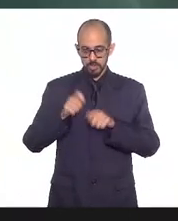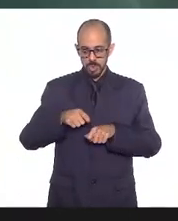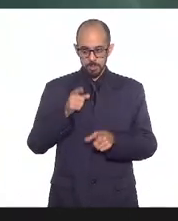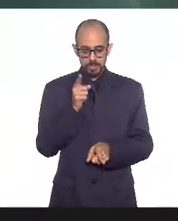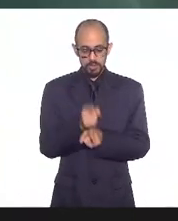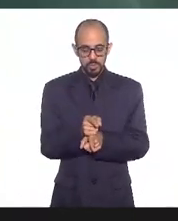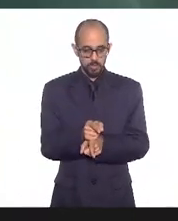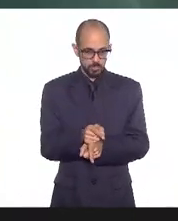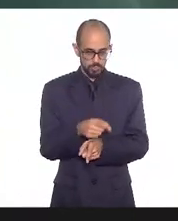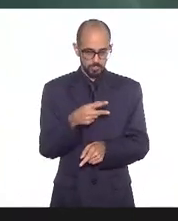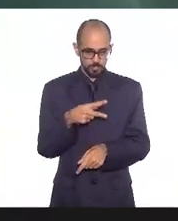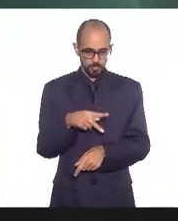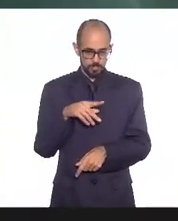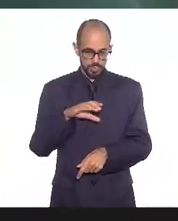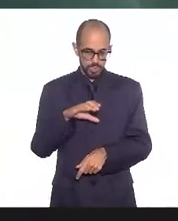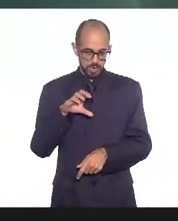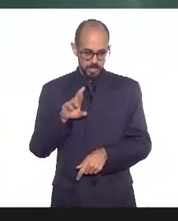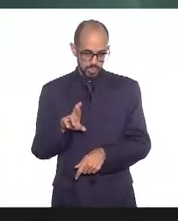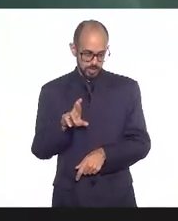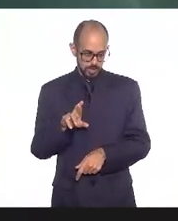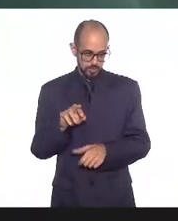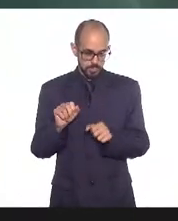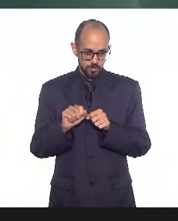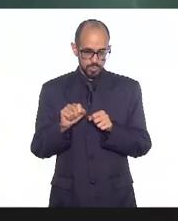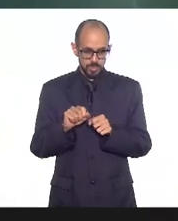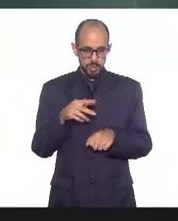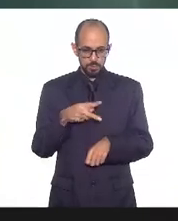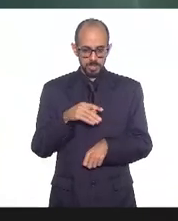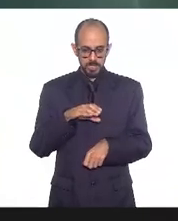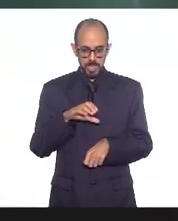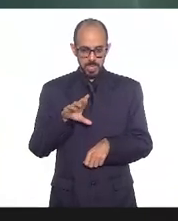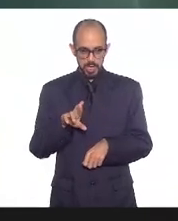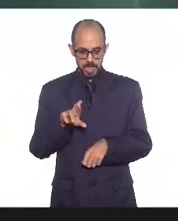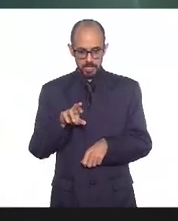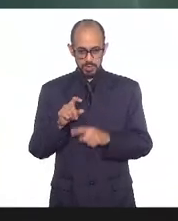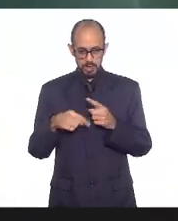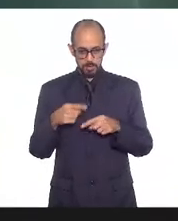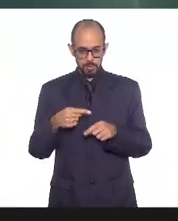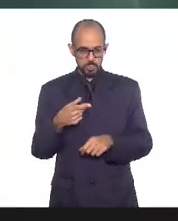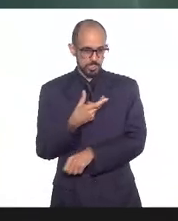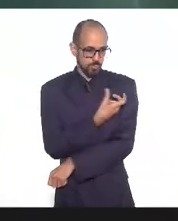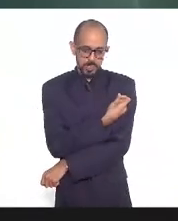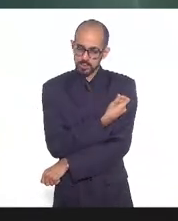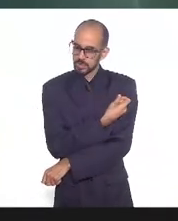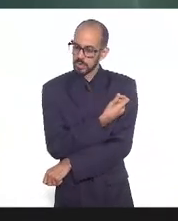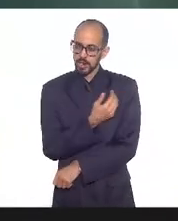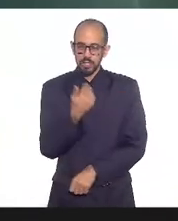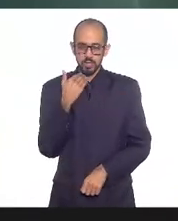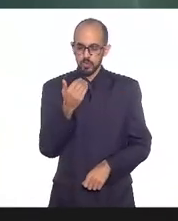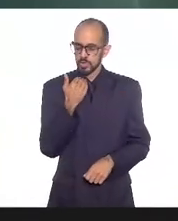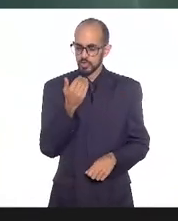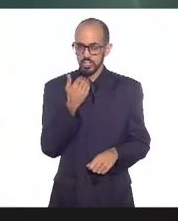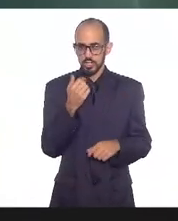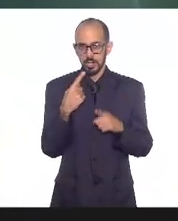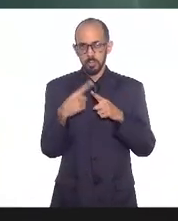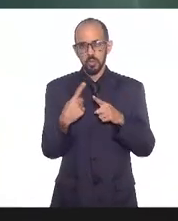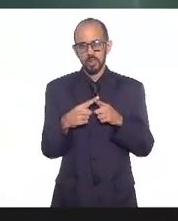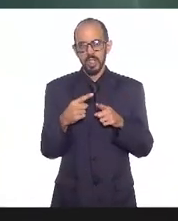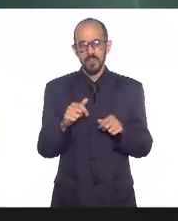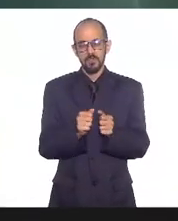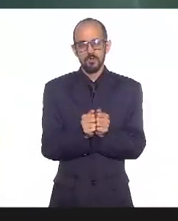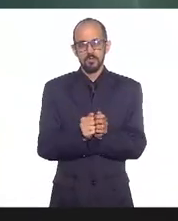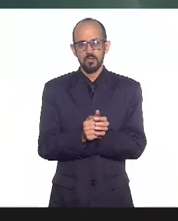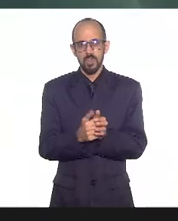do teste do PCR fazer PCR depois que o paciente é vacinado também não tem sentido porque muitas dessas